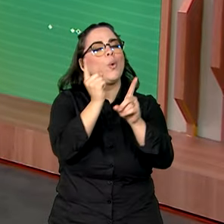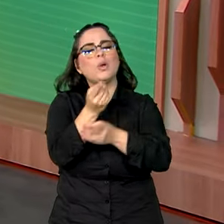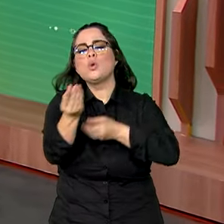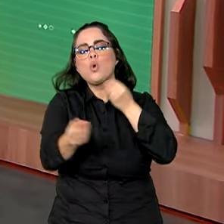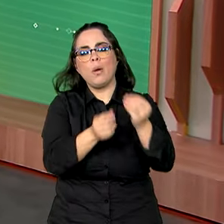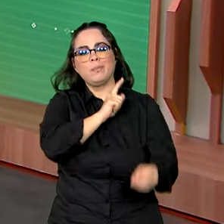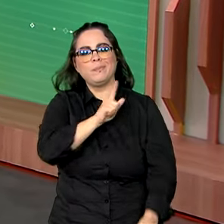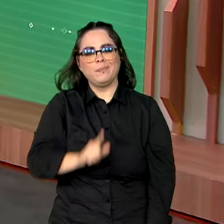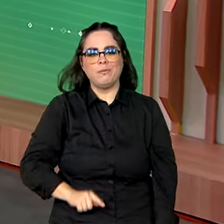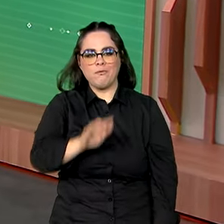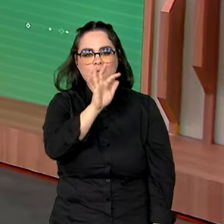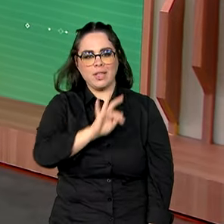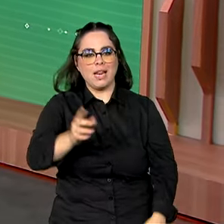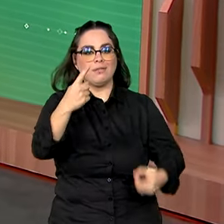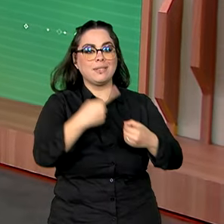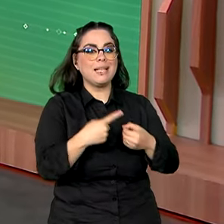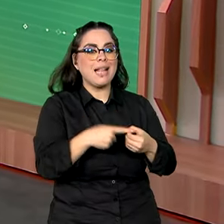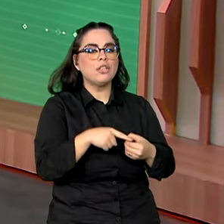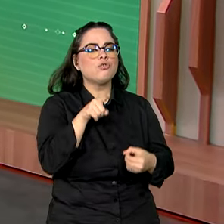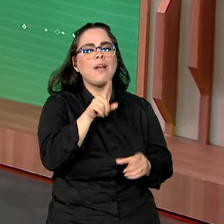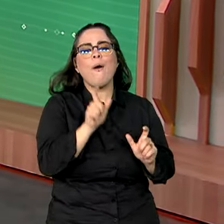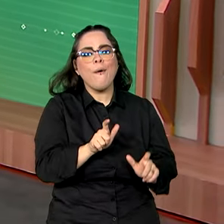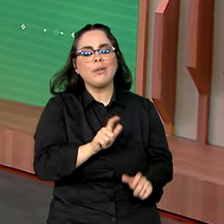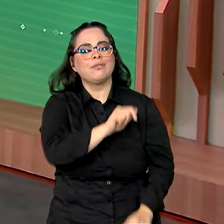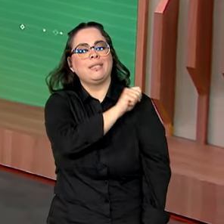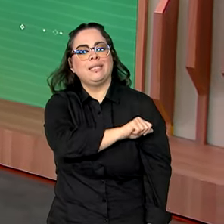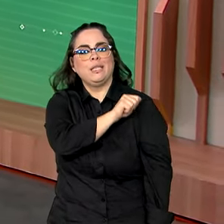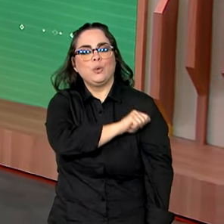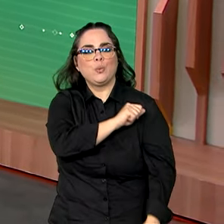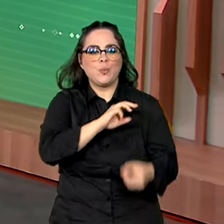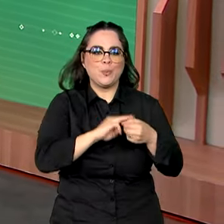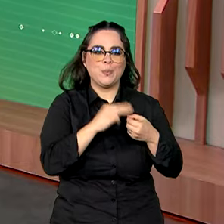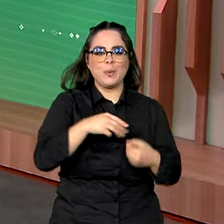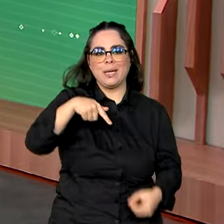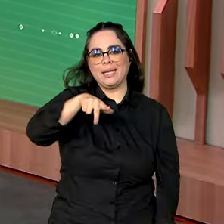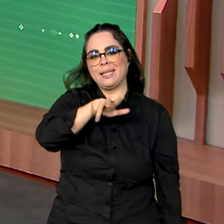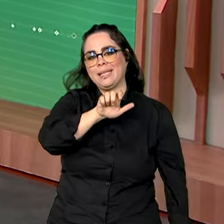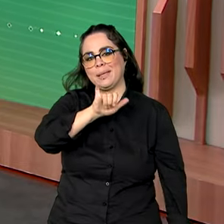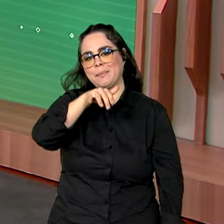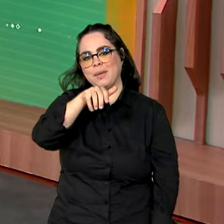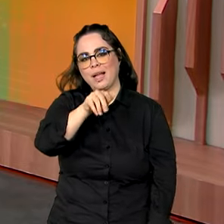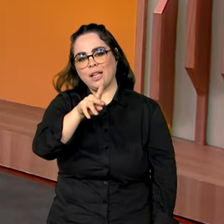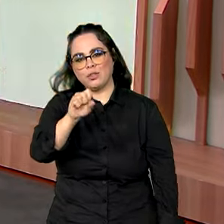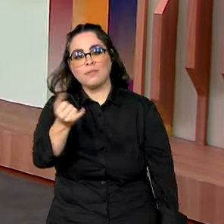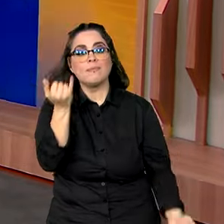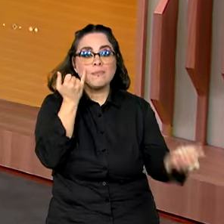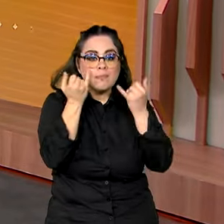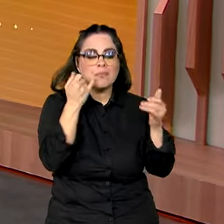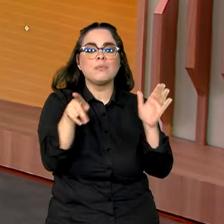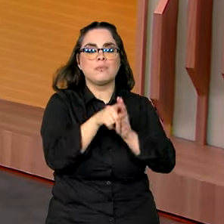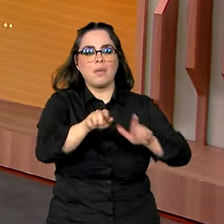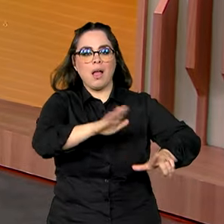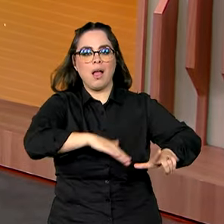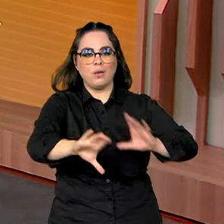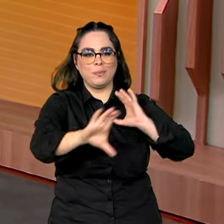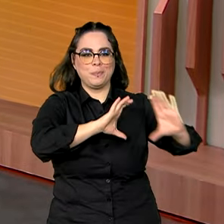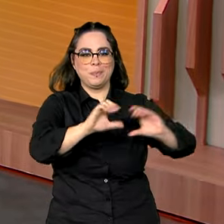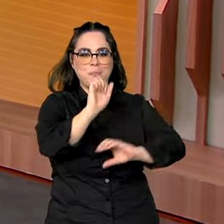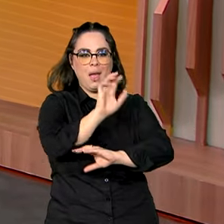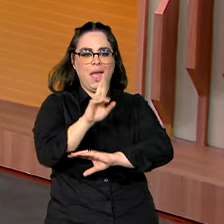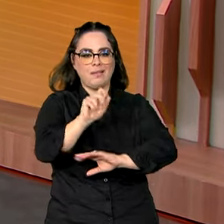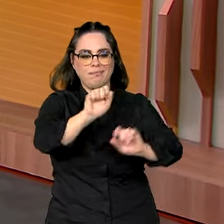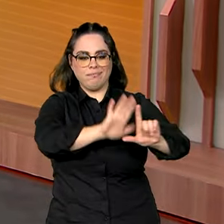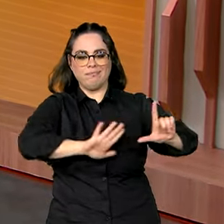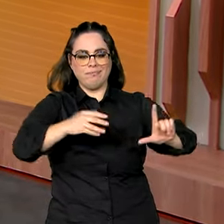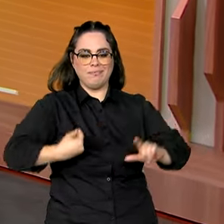ações do governo federal em uma dessas cidades, que é o município de Queimados, no Rio de Janeiro. As informações são da plataforma Comunica.br.